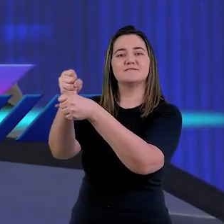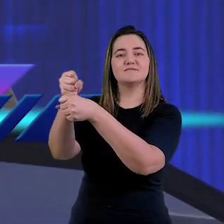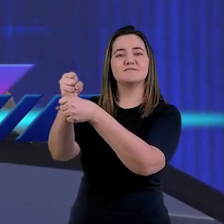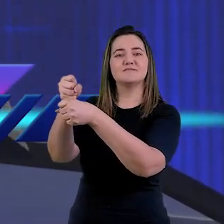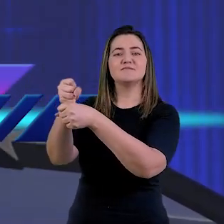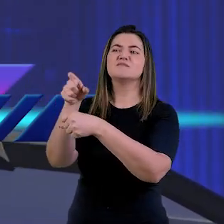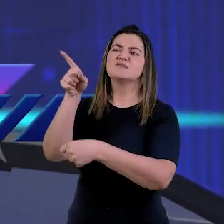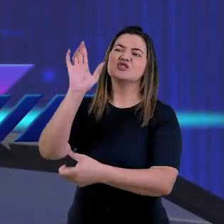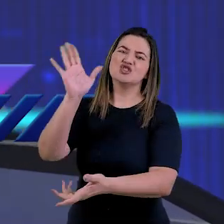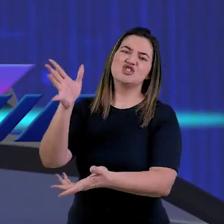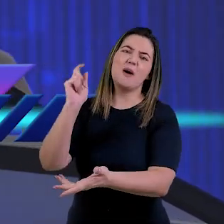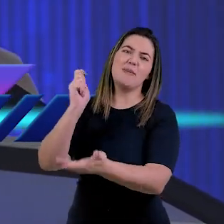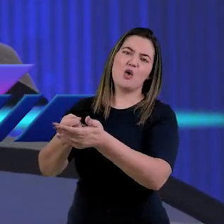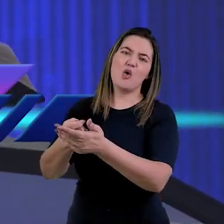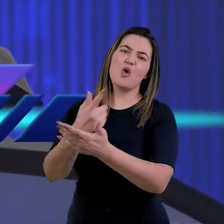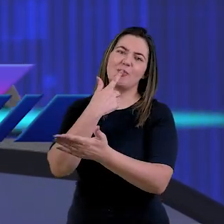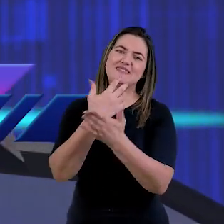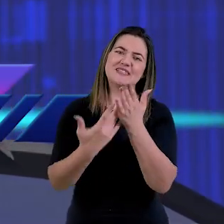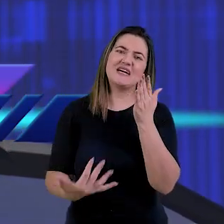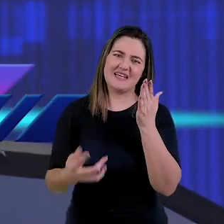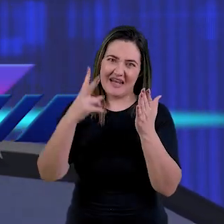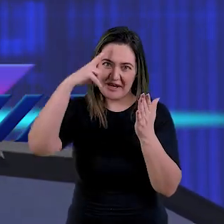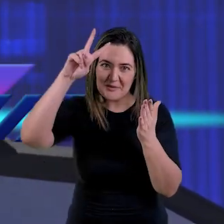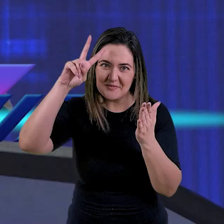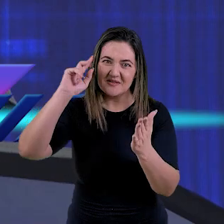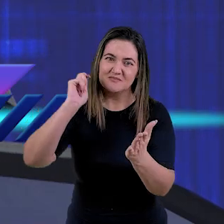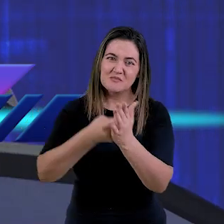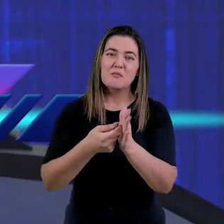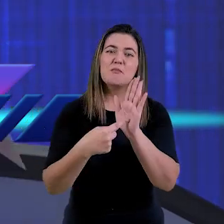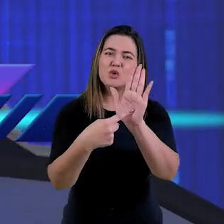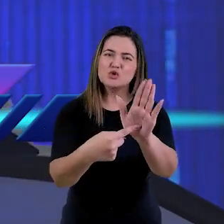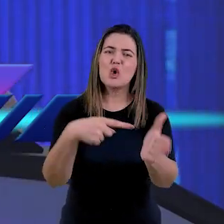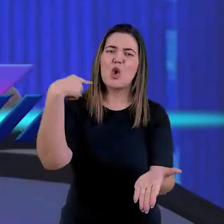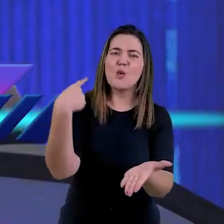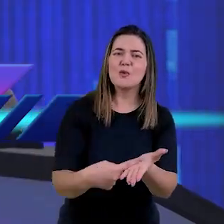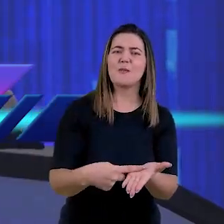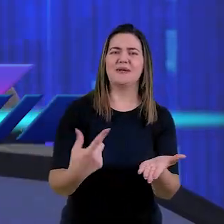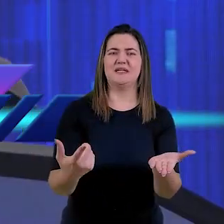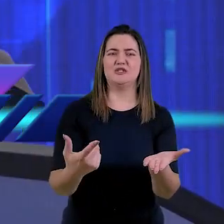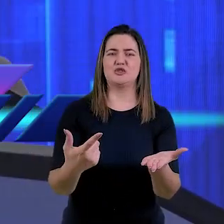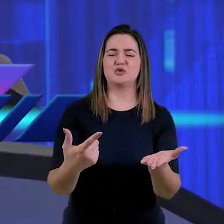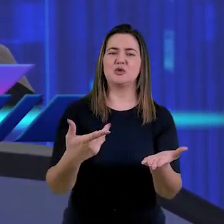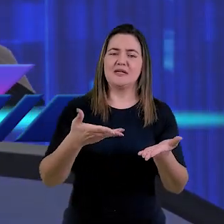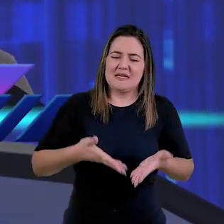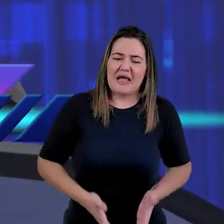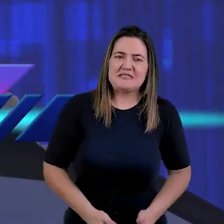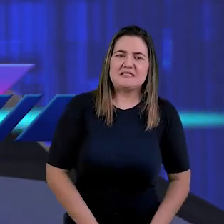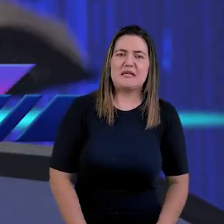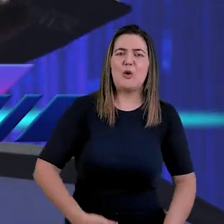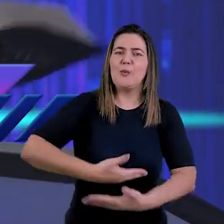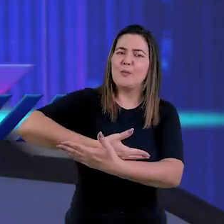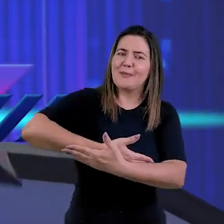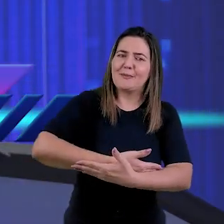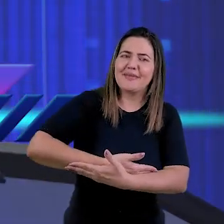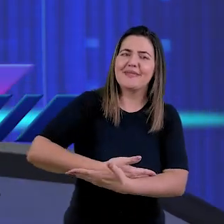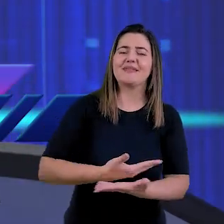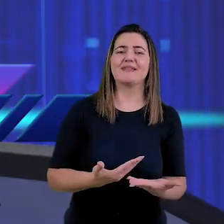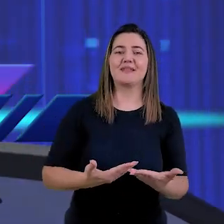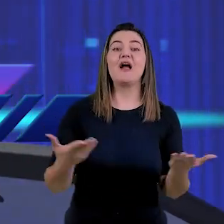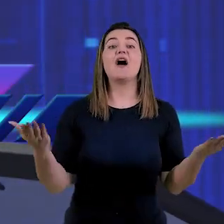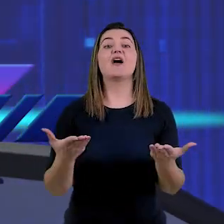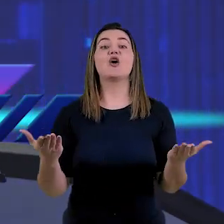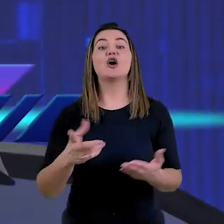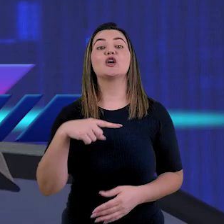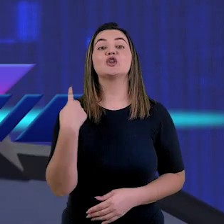Ele está contigo, Ele já pagou o preço da sua salvação, Ele já demonstrou o compromisso ao vir na terra e se encarnar como um ser humano